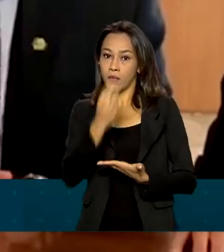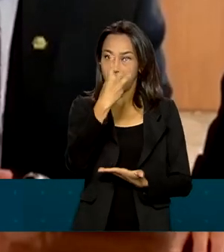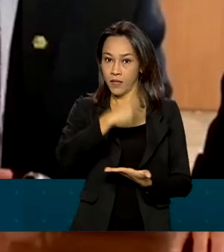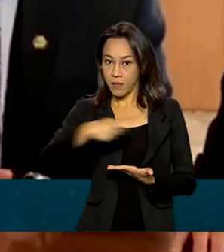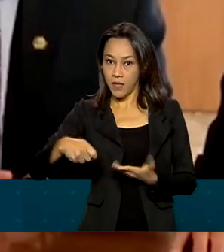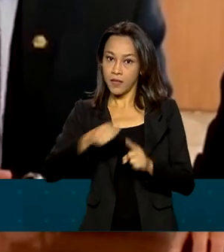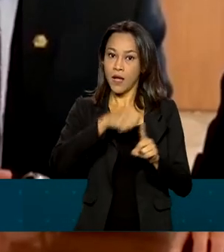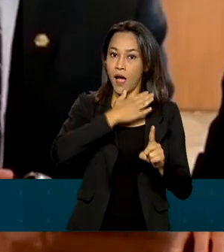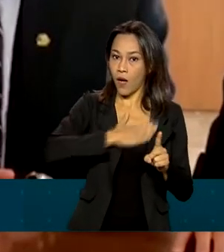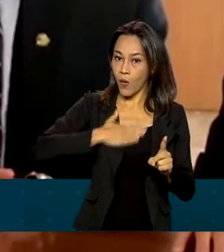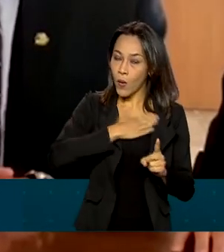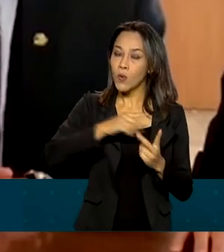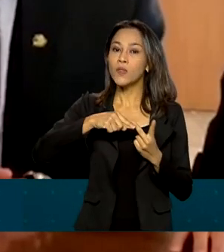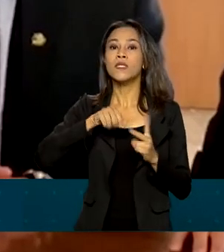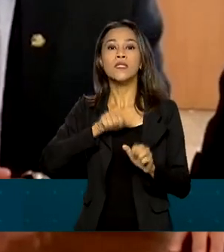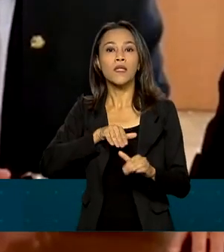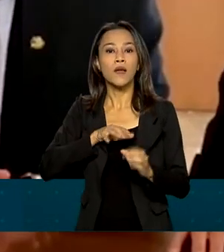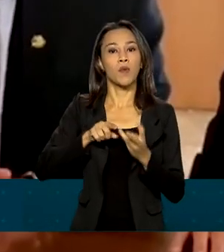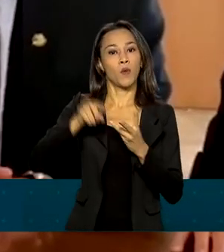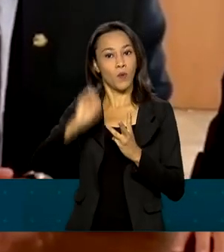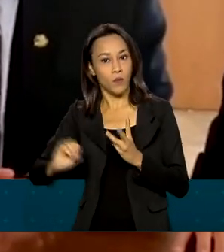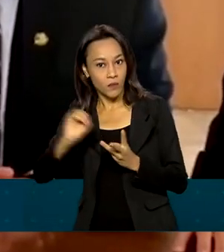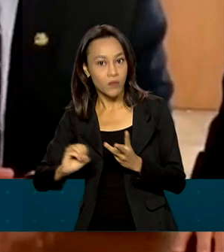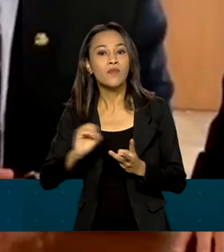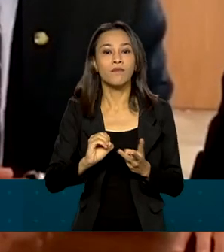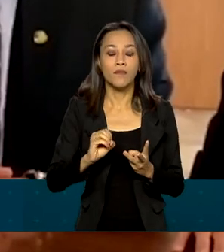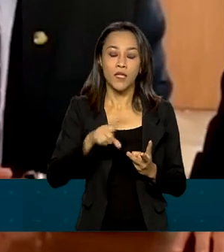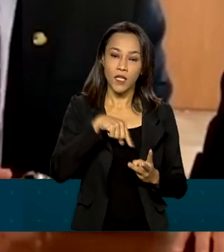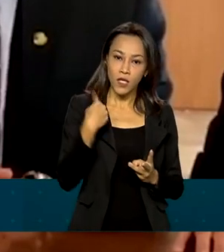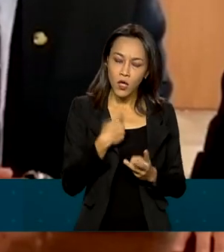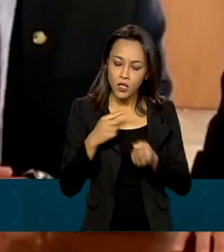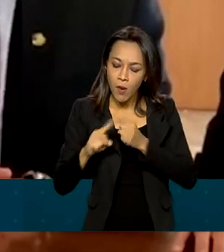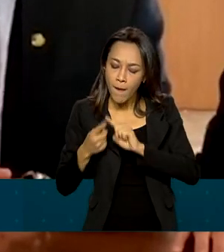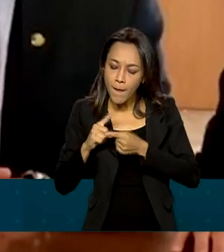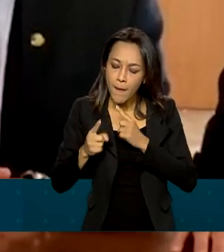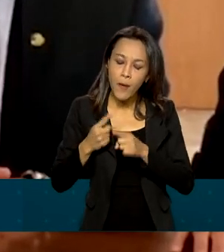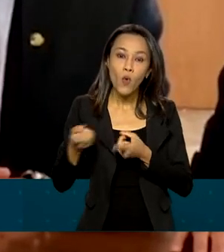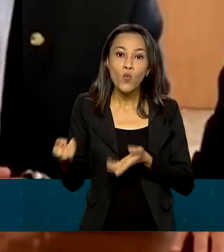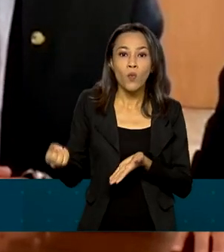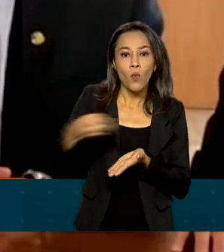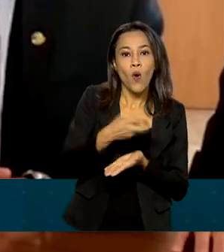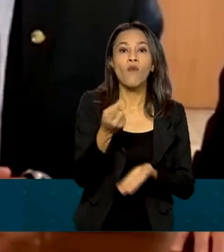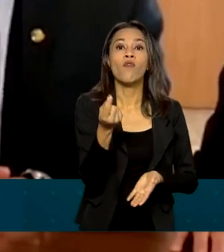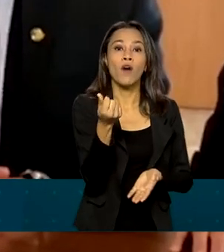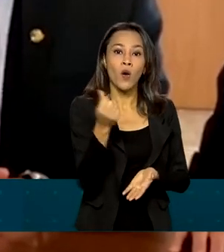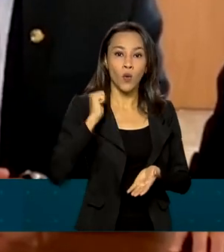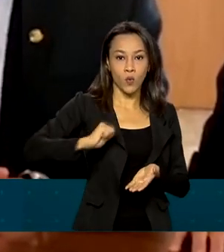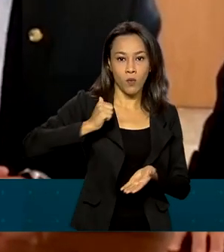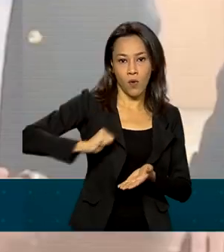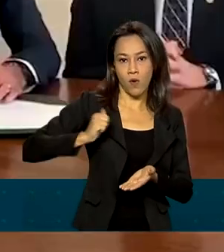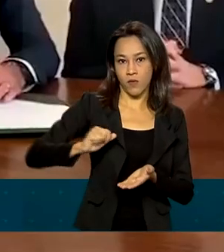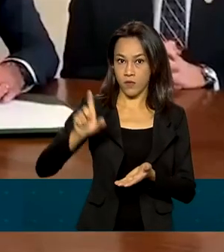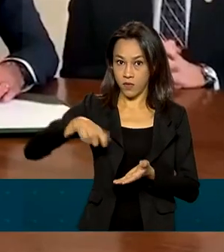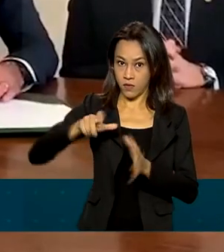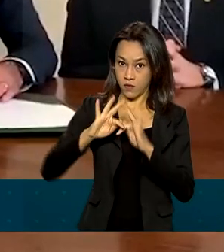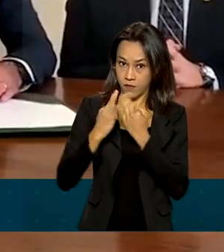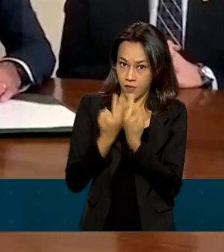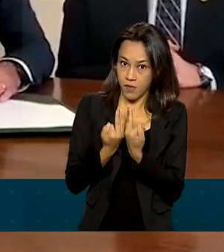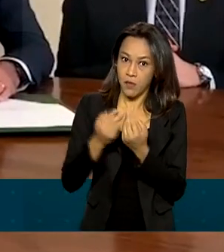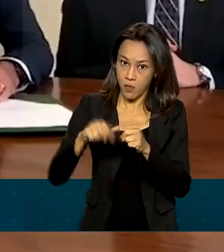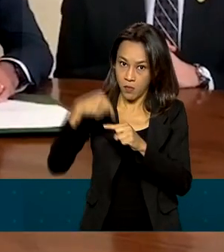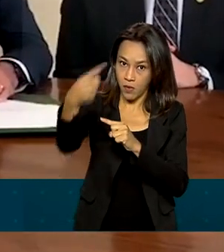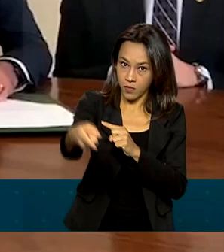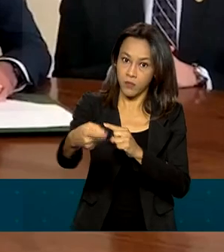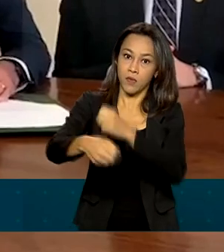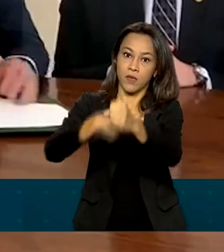setembro e outubro, enquanto acertamos o novo valor do Bolsa Família para o ano que vem. Esses três